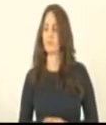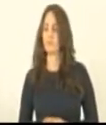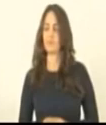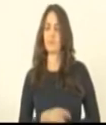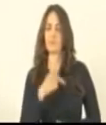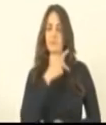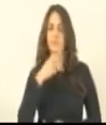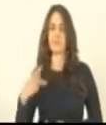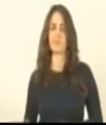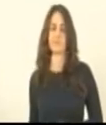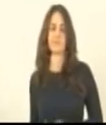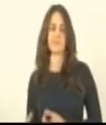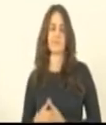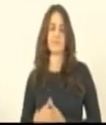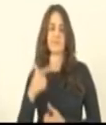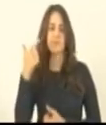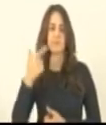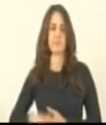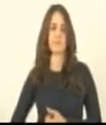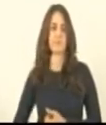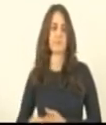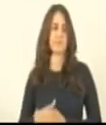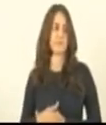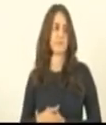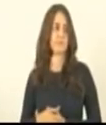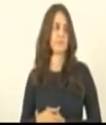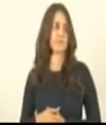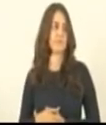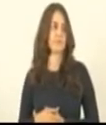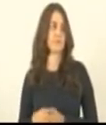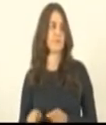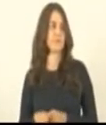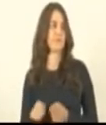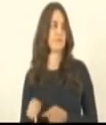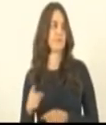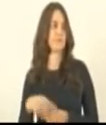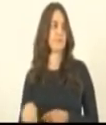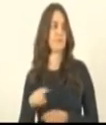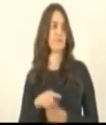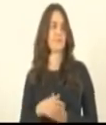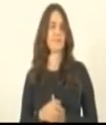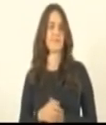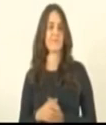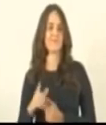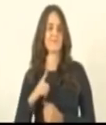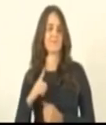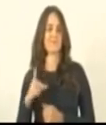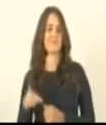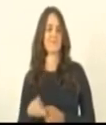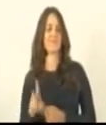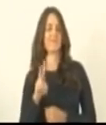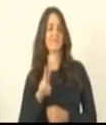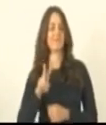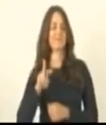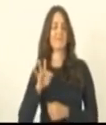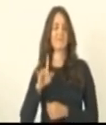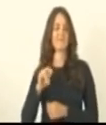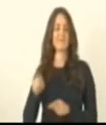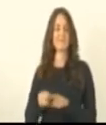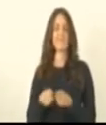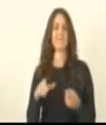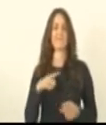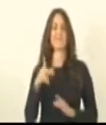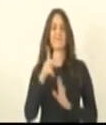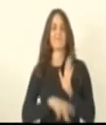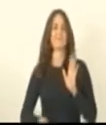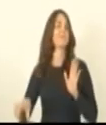Presidente, mais uma vez, avoco a matéria em caminho parecer pela manutenção do veto, tendo em vista que o projeto de